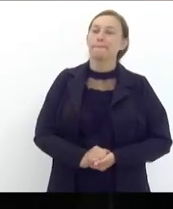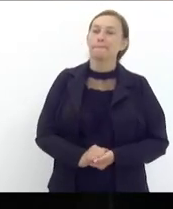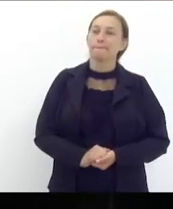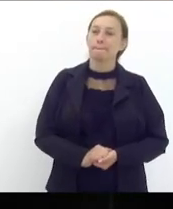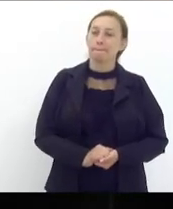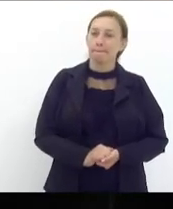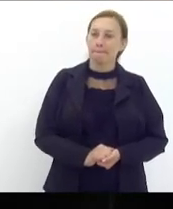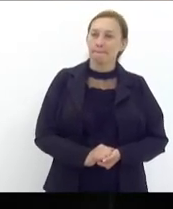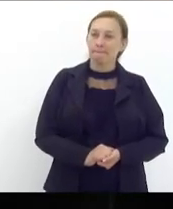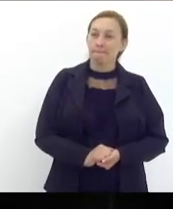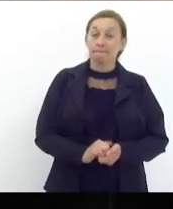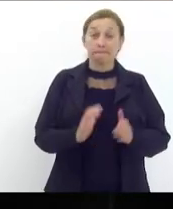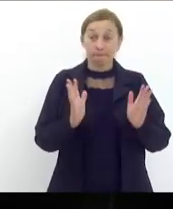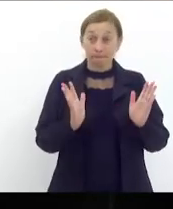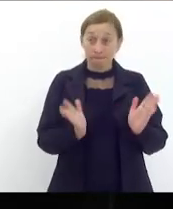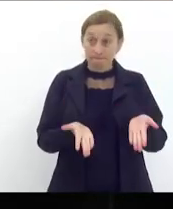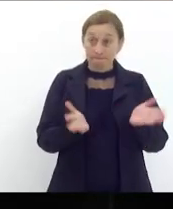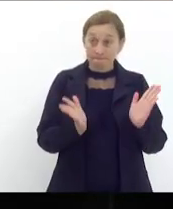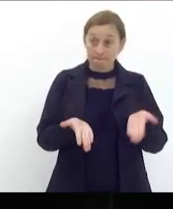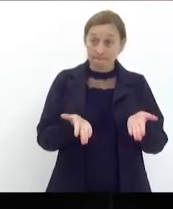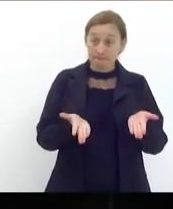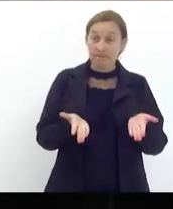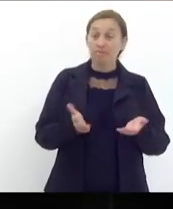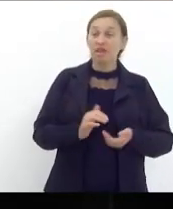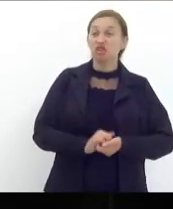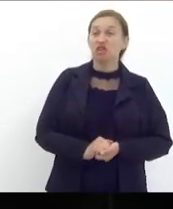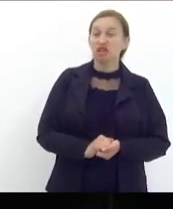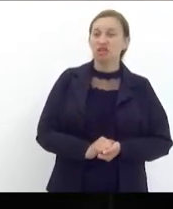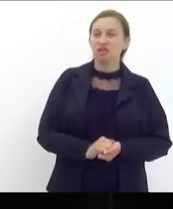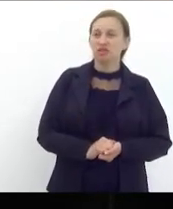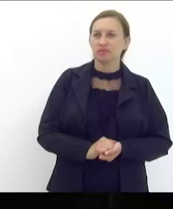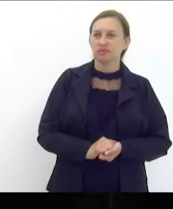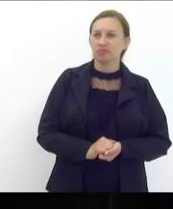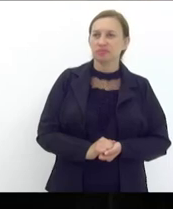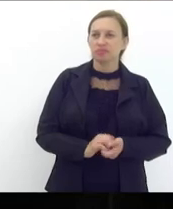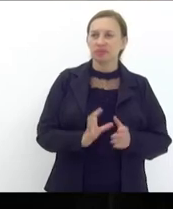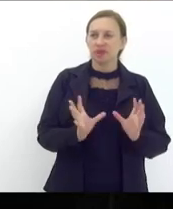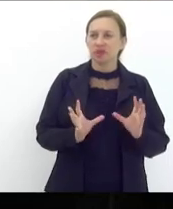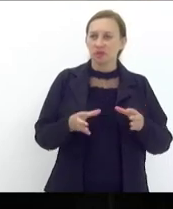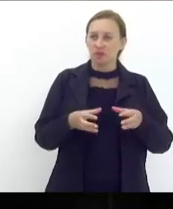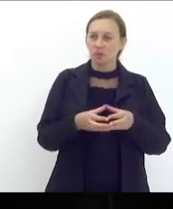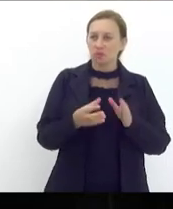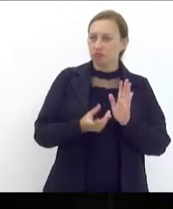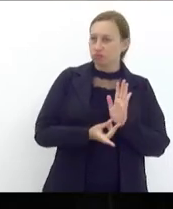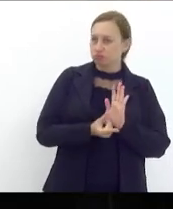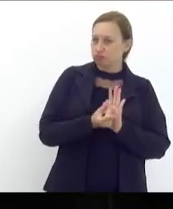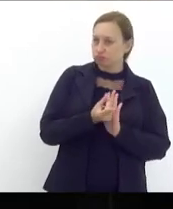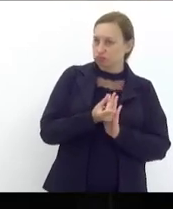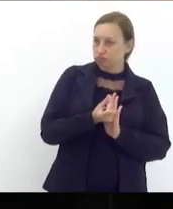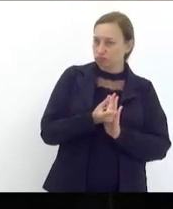hoje na comissão de orçamento